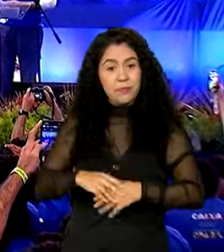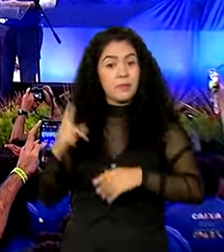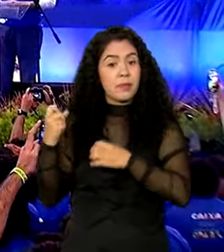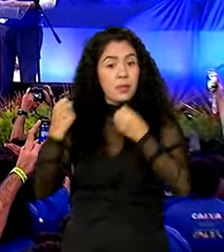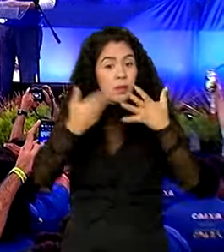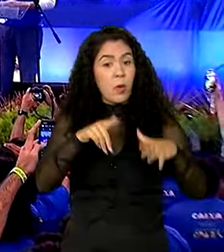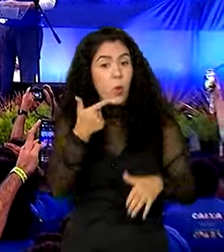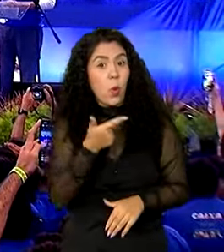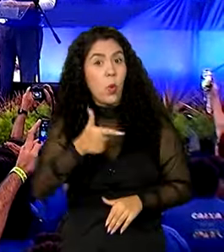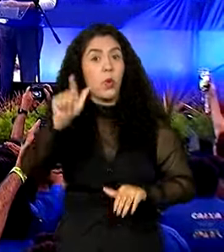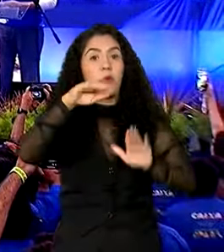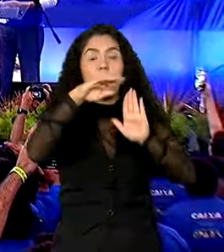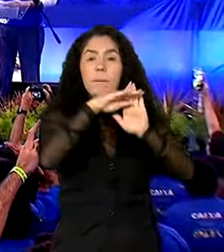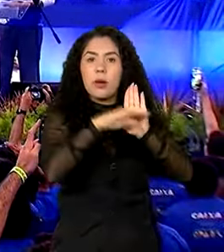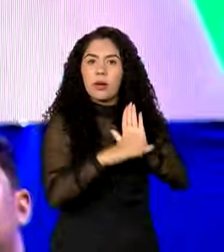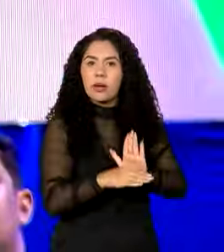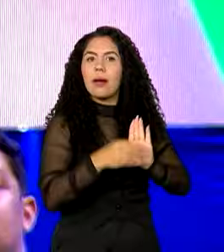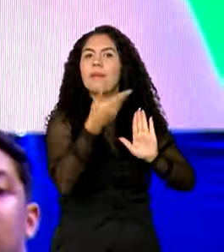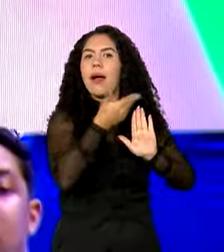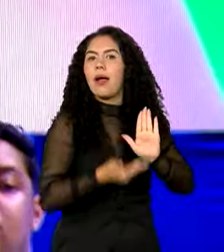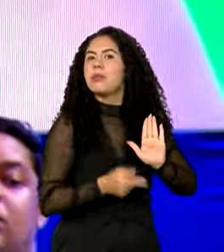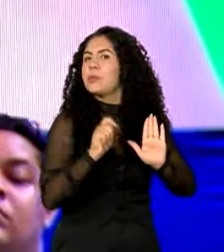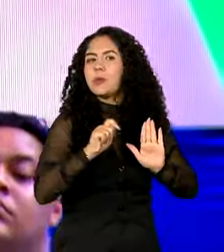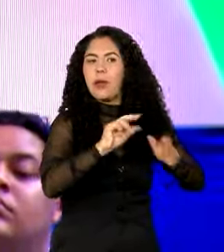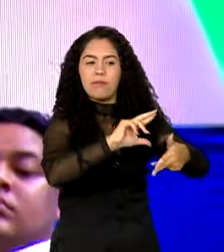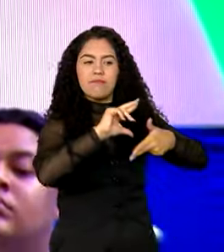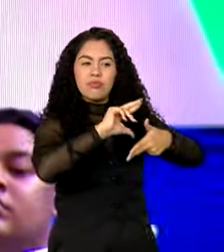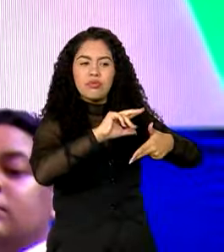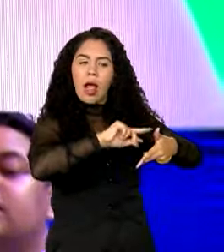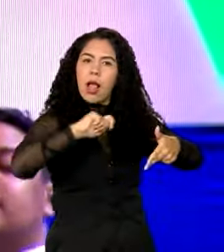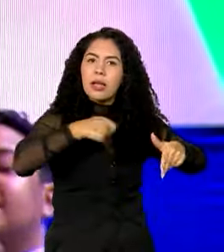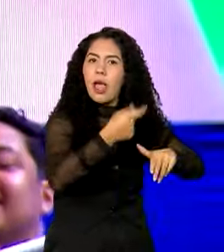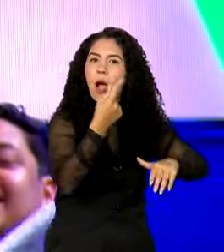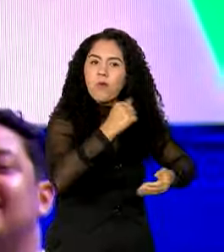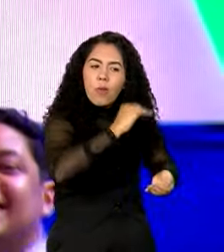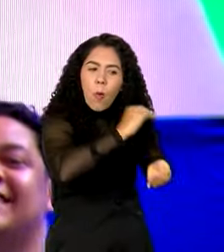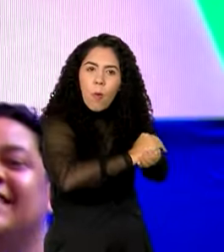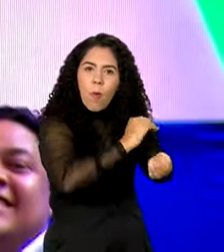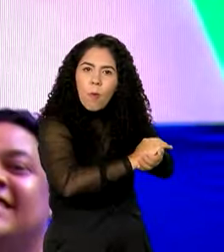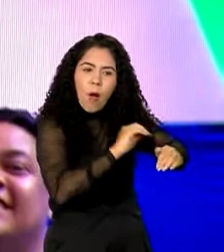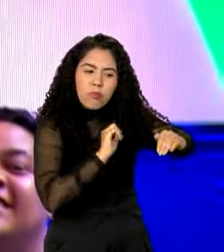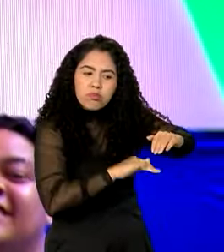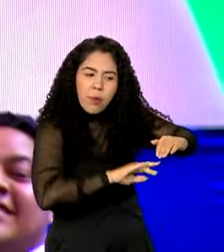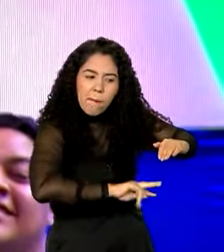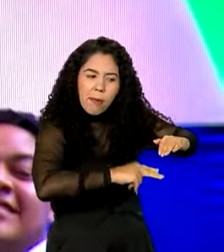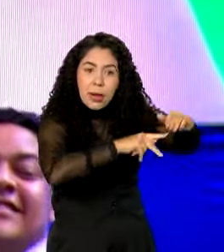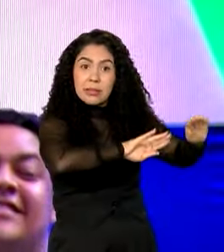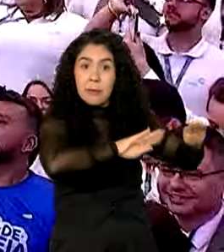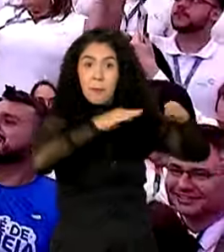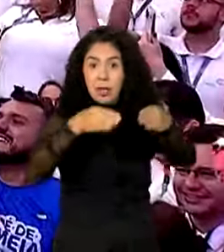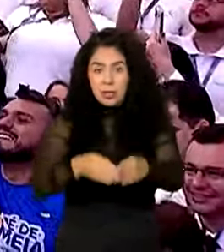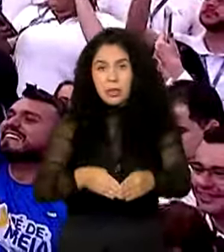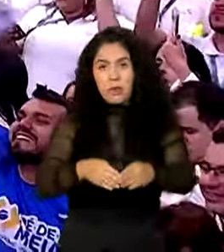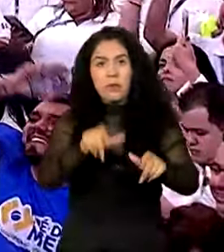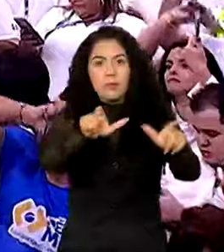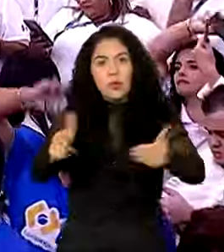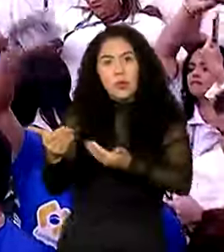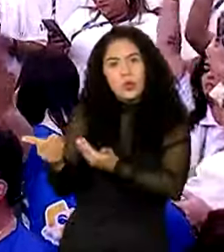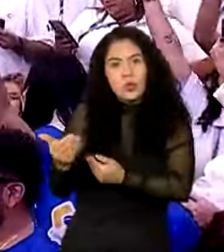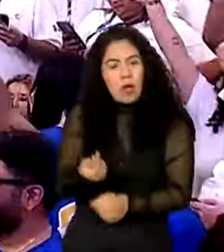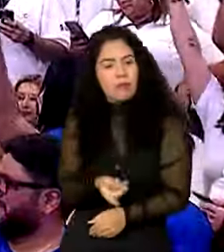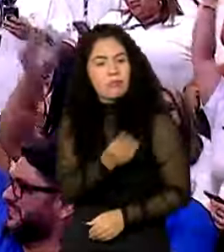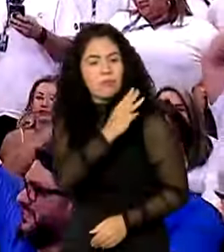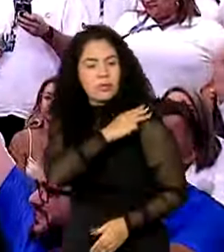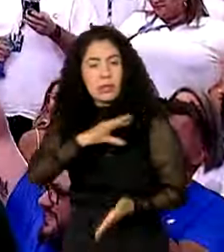é o programa Pé de Meia, uma poupança para os jovens matriculados no ensino médio, a fim de